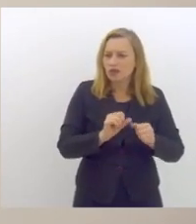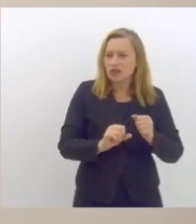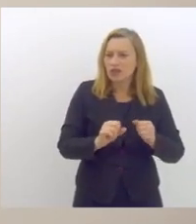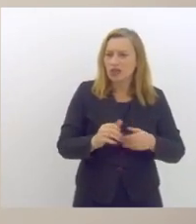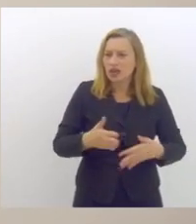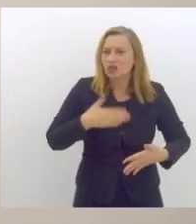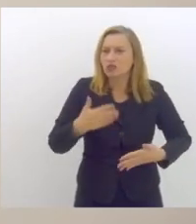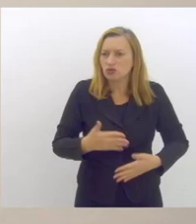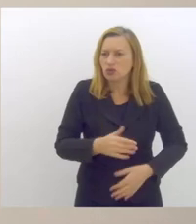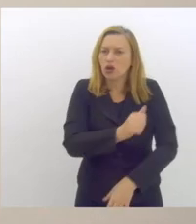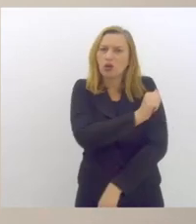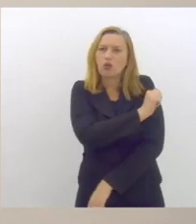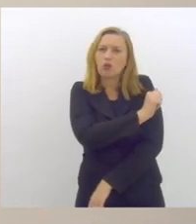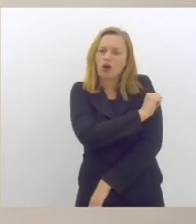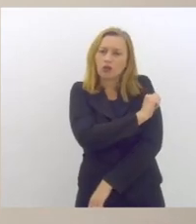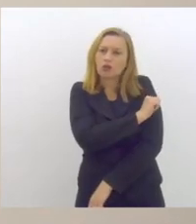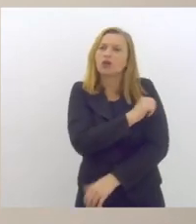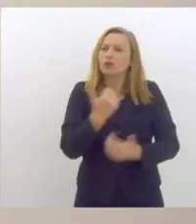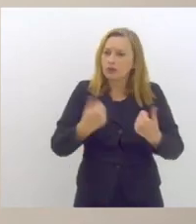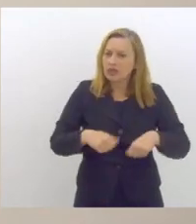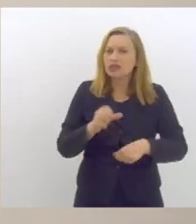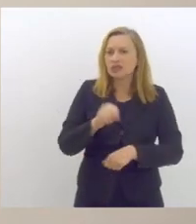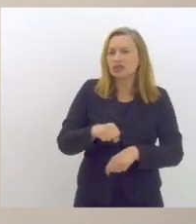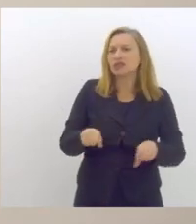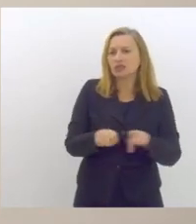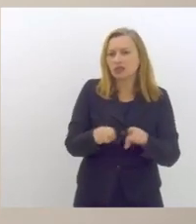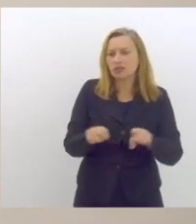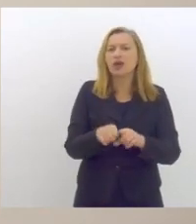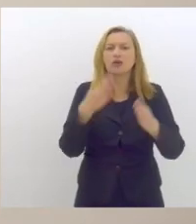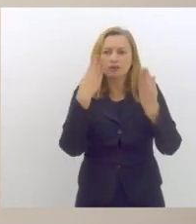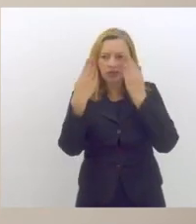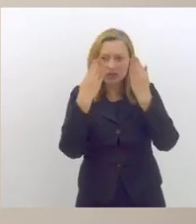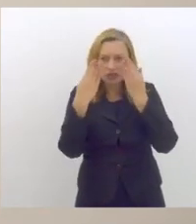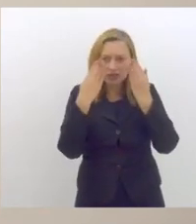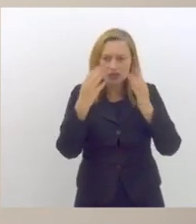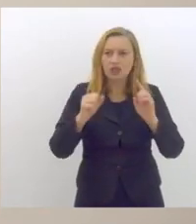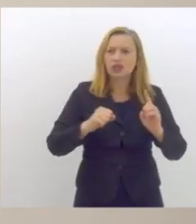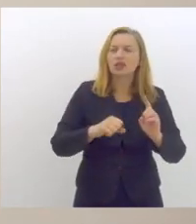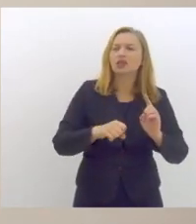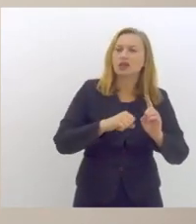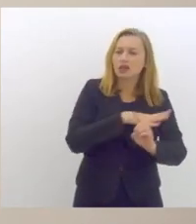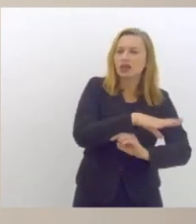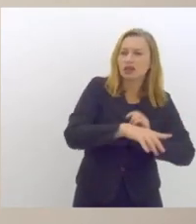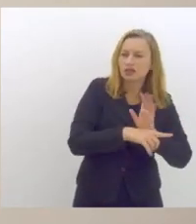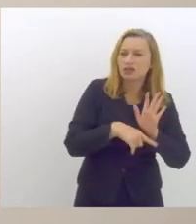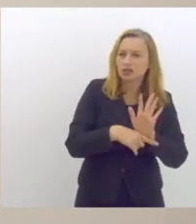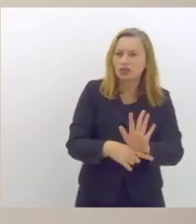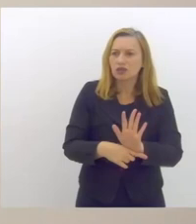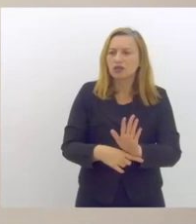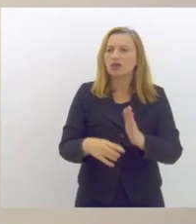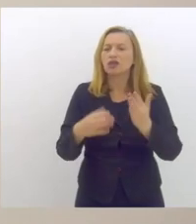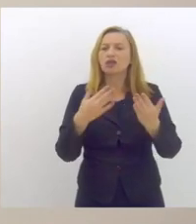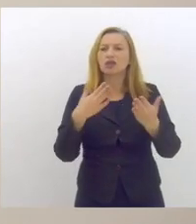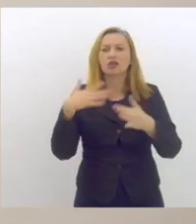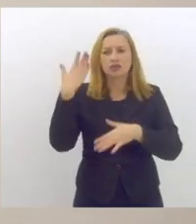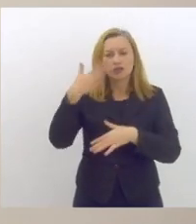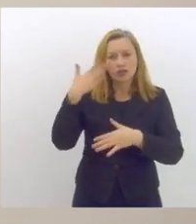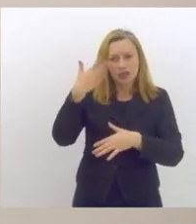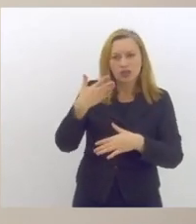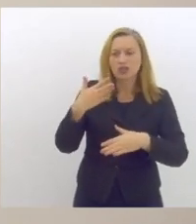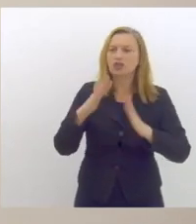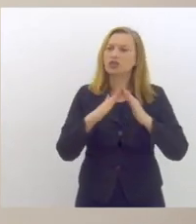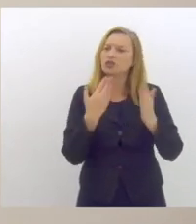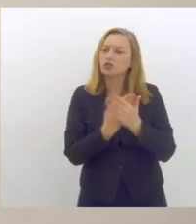aluno é a gente precisa sim também de psicólogos e assistentes sociais para levar esse debate para os colégios porque